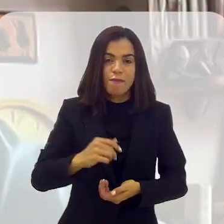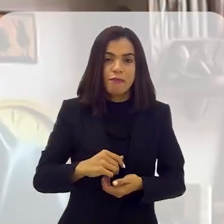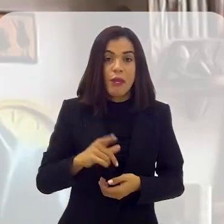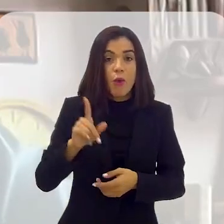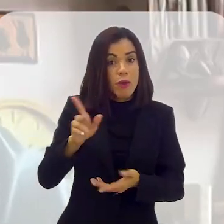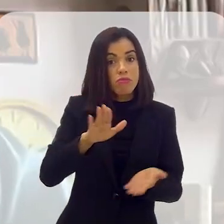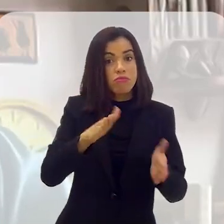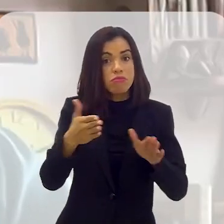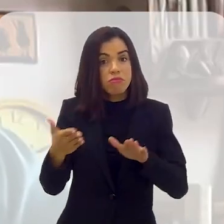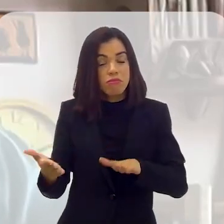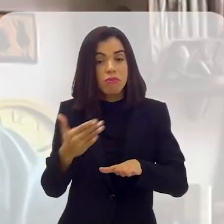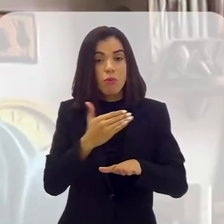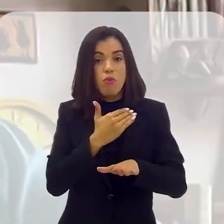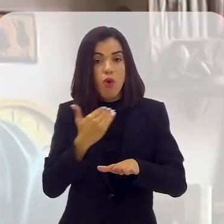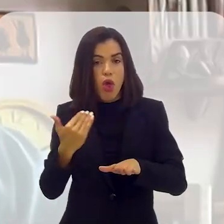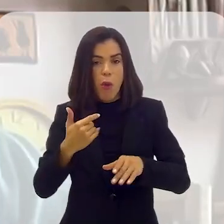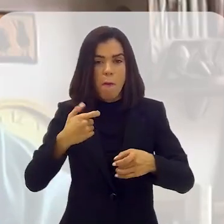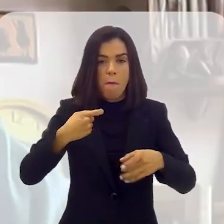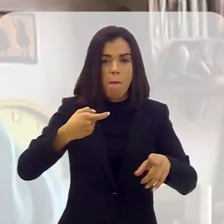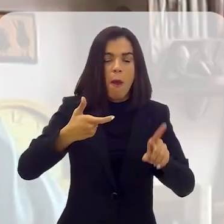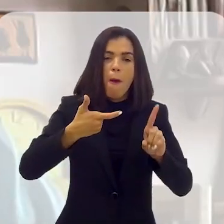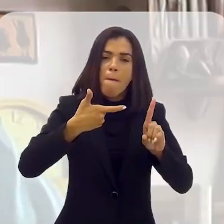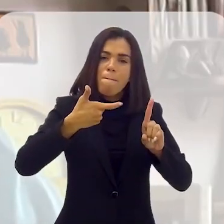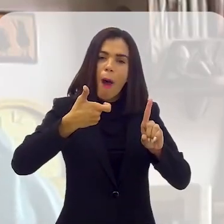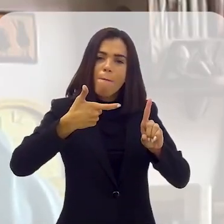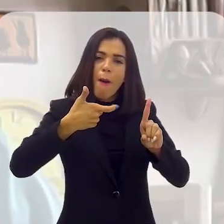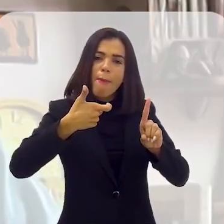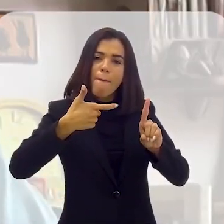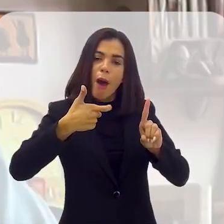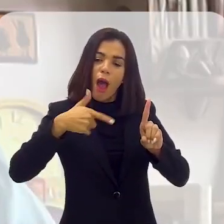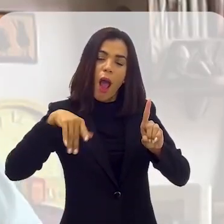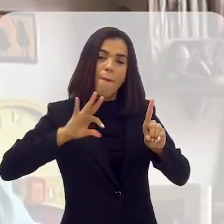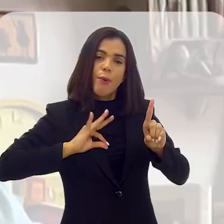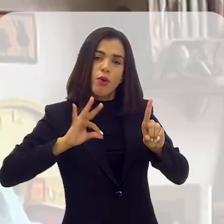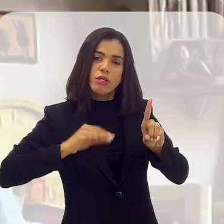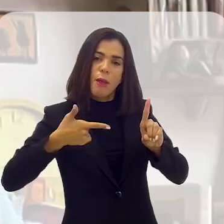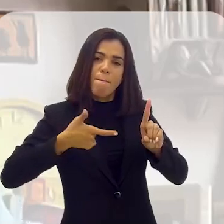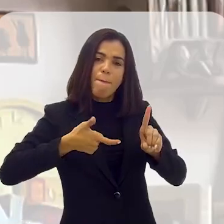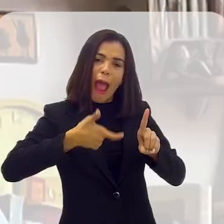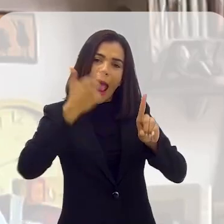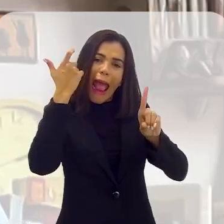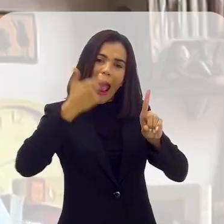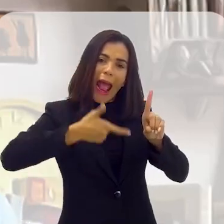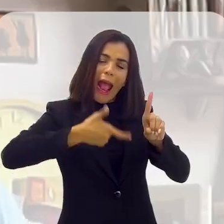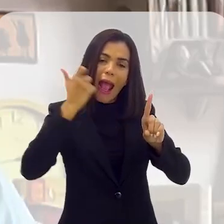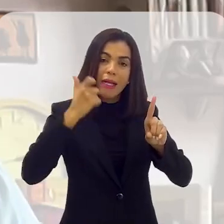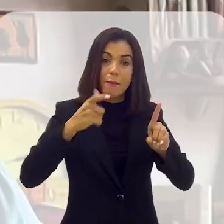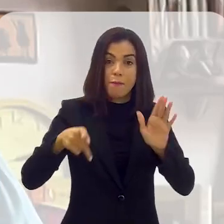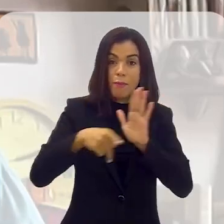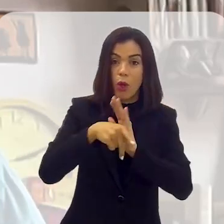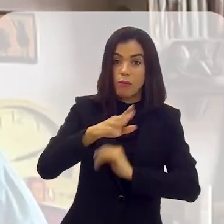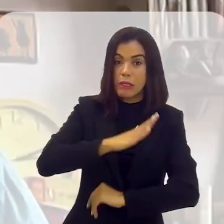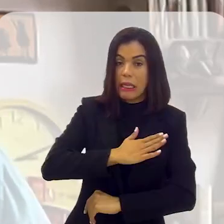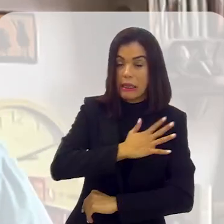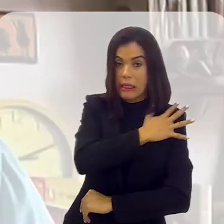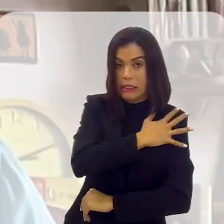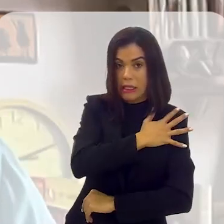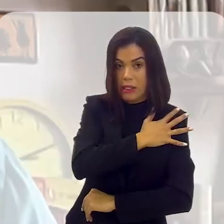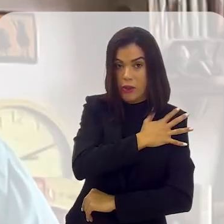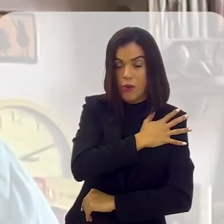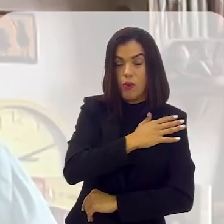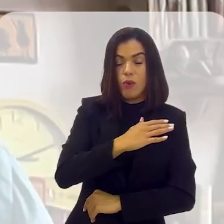E, posteriormente, como ele morreu, num tiroteio com a polícia, assassinado pela polícia política da ditadura